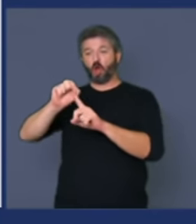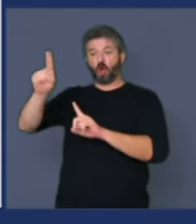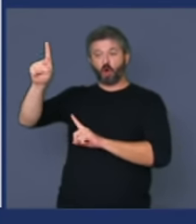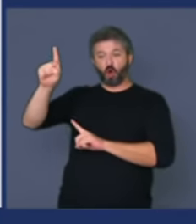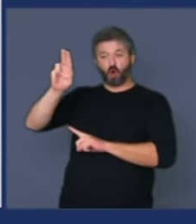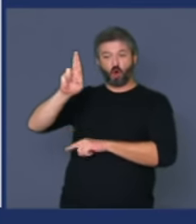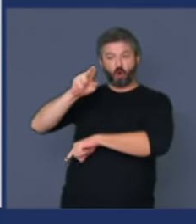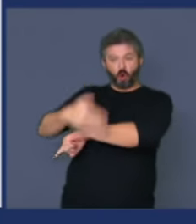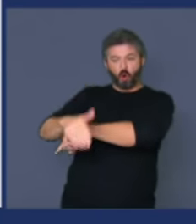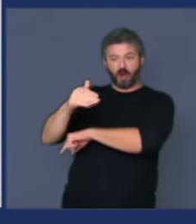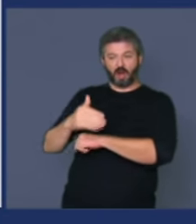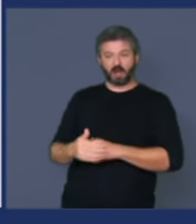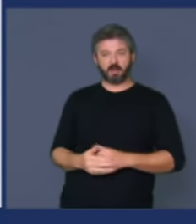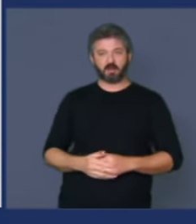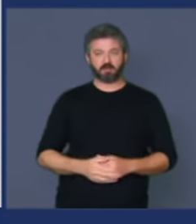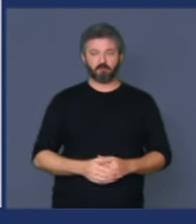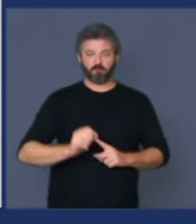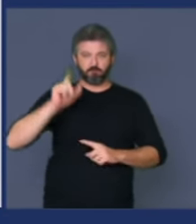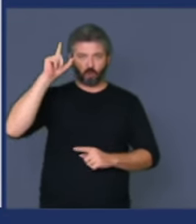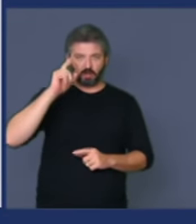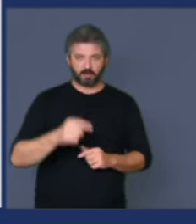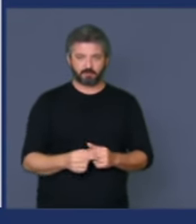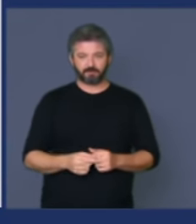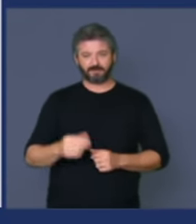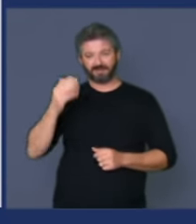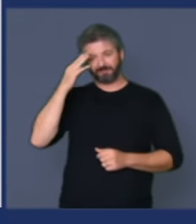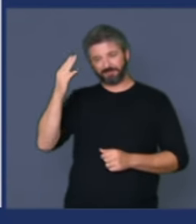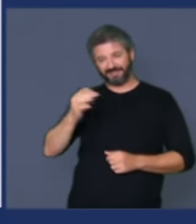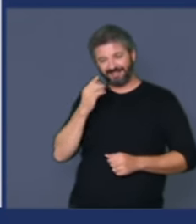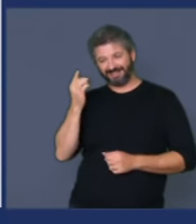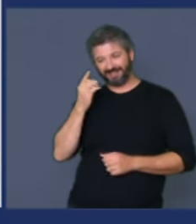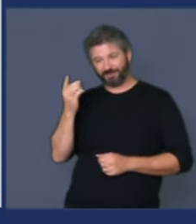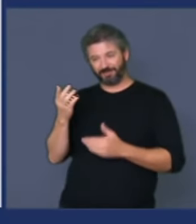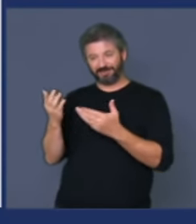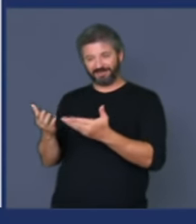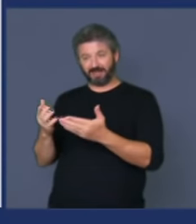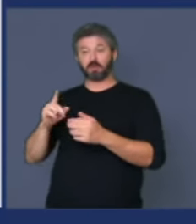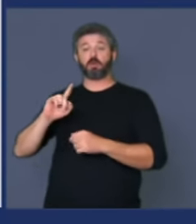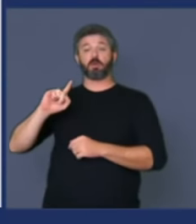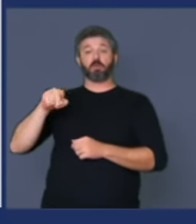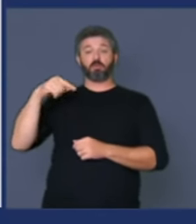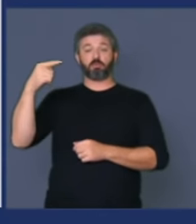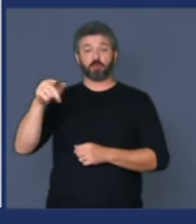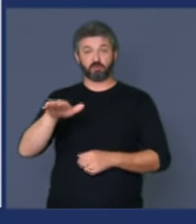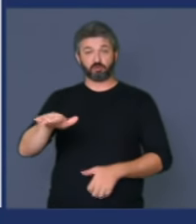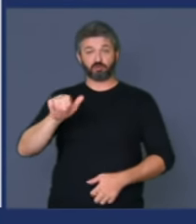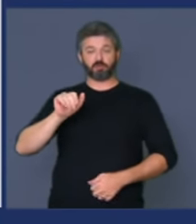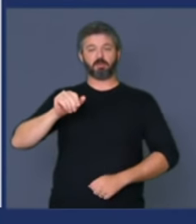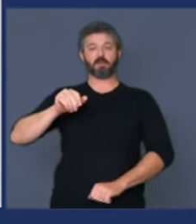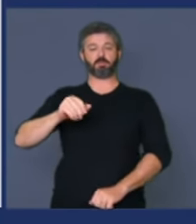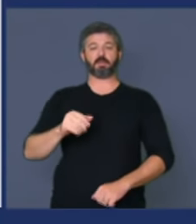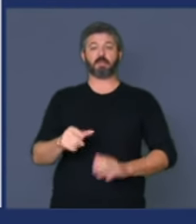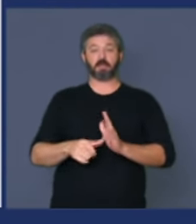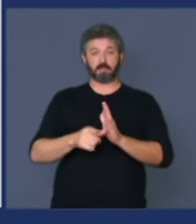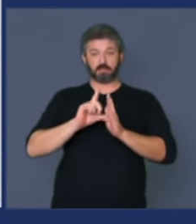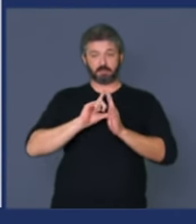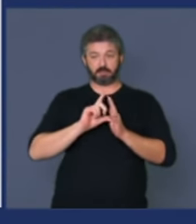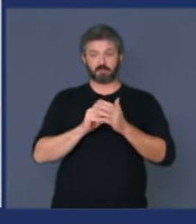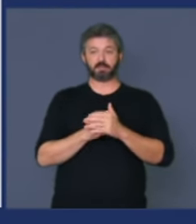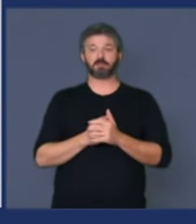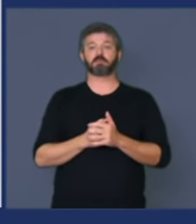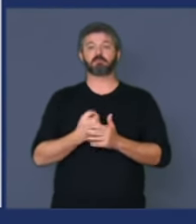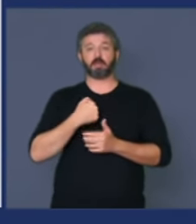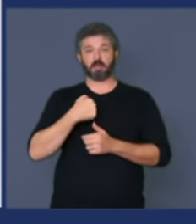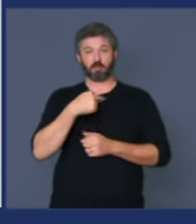muito obrigado ao deputado Paulo Guedes antes de chamar o próximo orador eu quero trazer aqui da